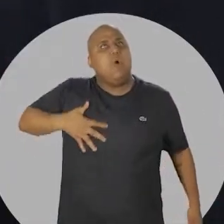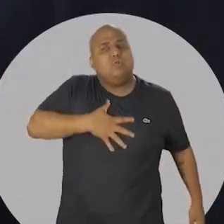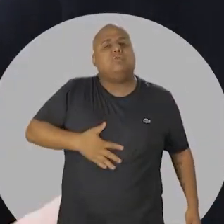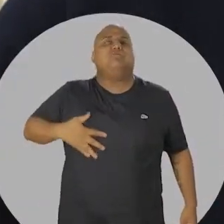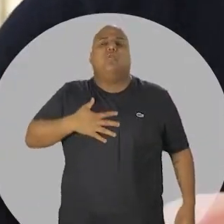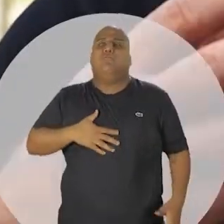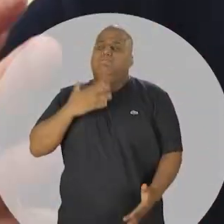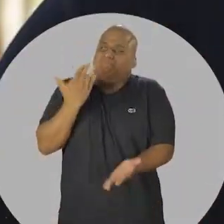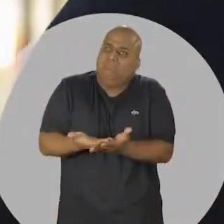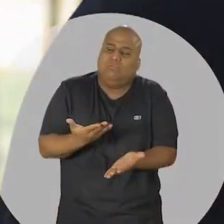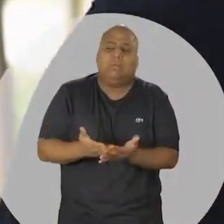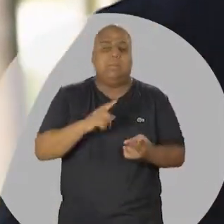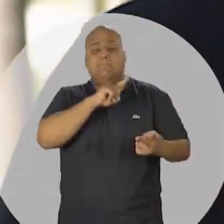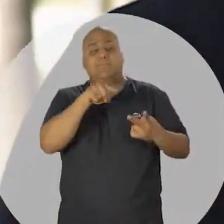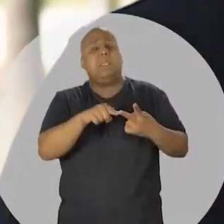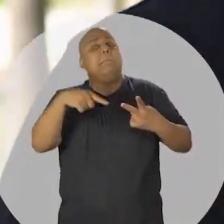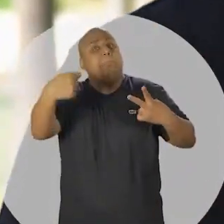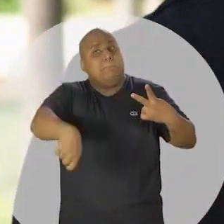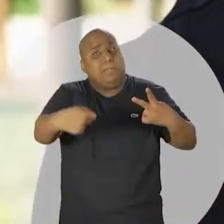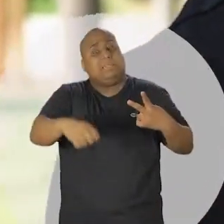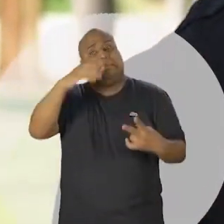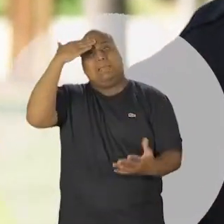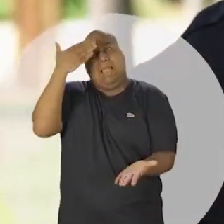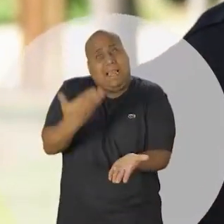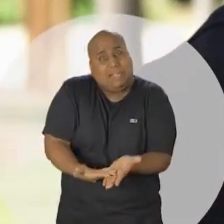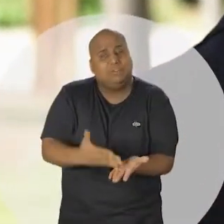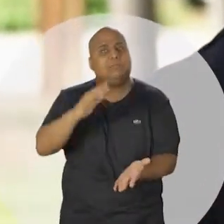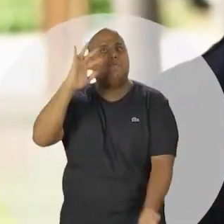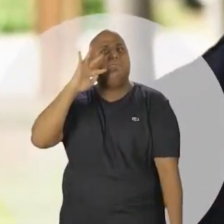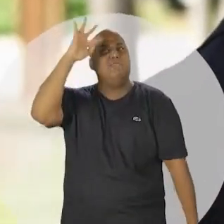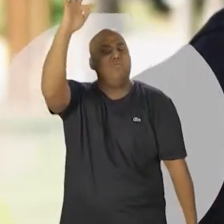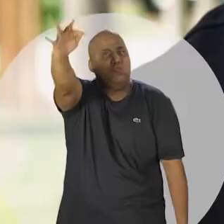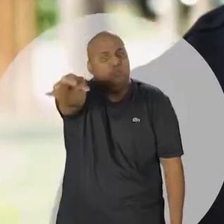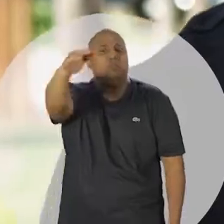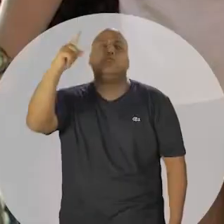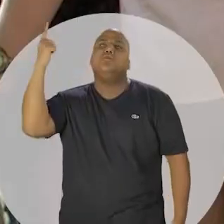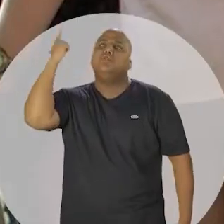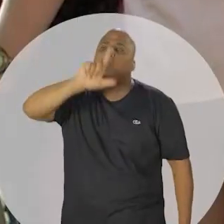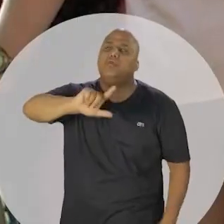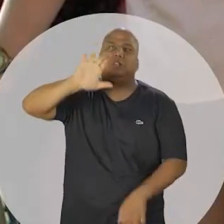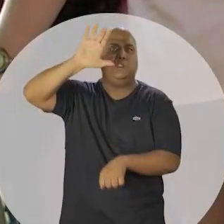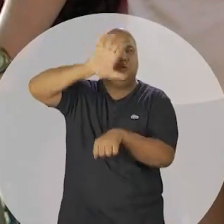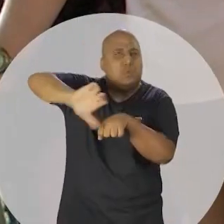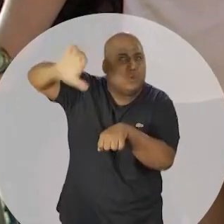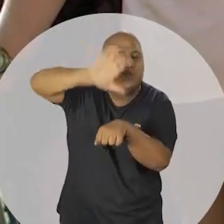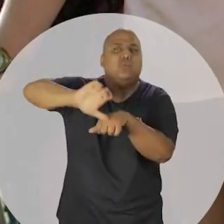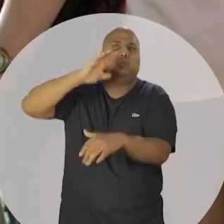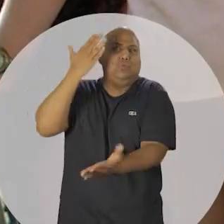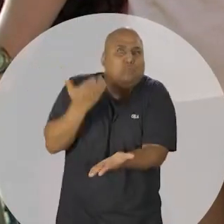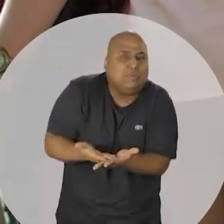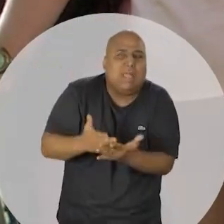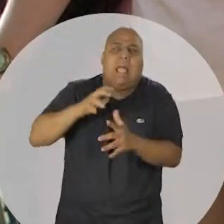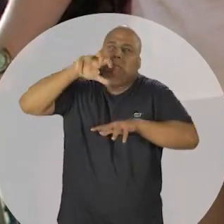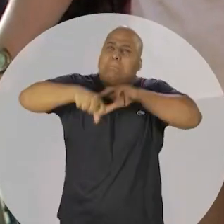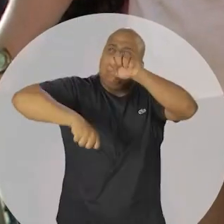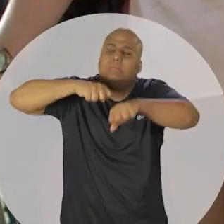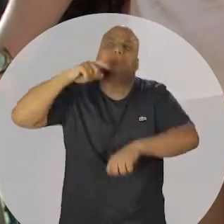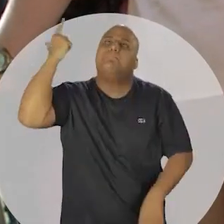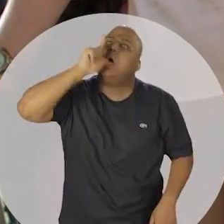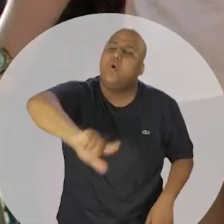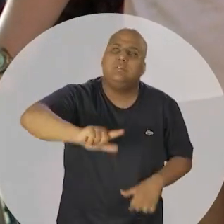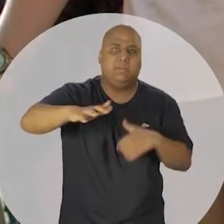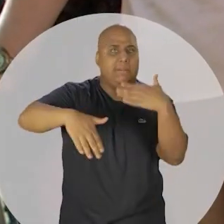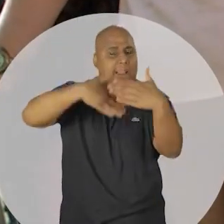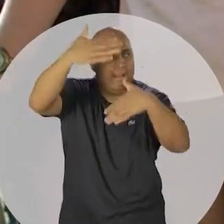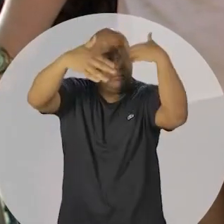atraente, gostosa de visitar, tem que ter uma crença no futuro que lhe dê a condição de se preparar para o enfrentamento do